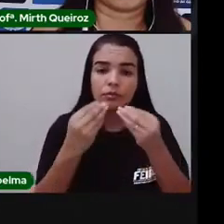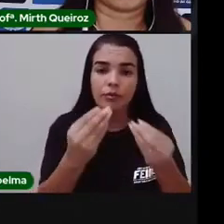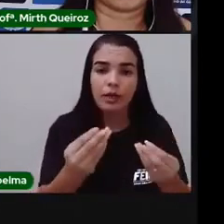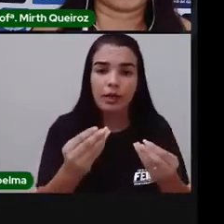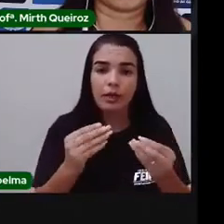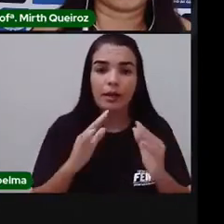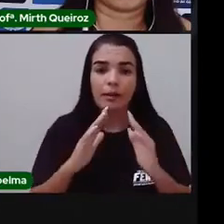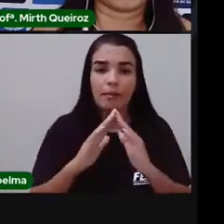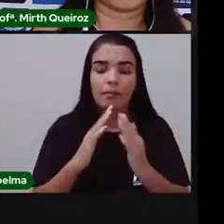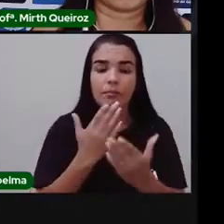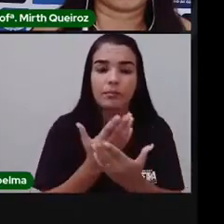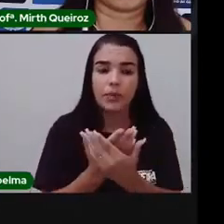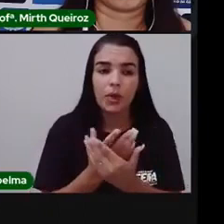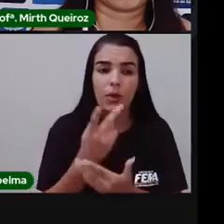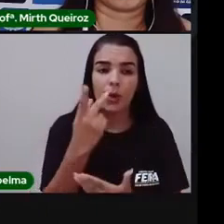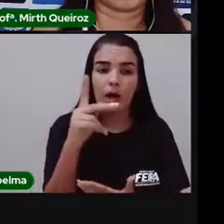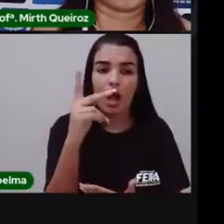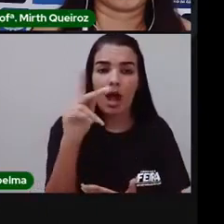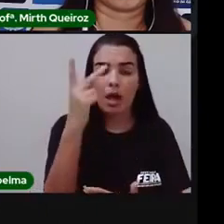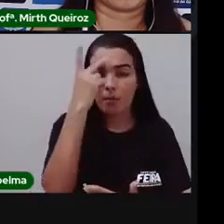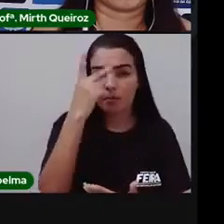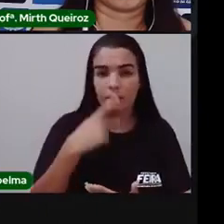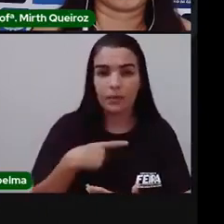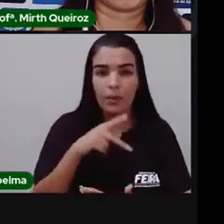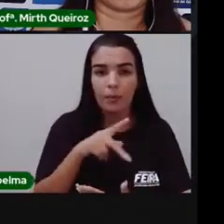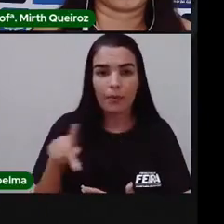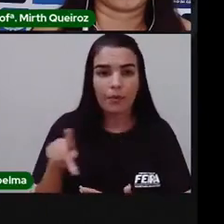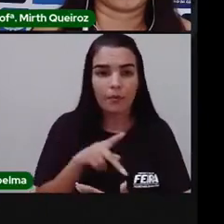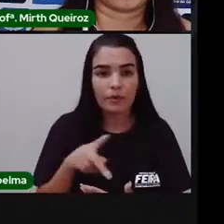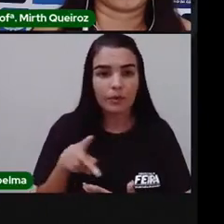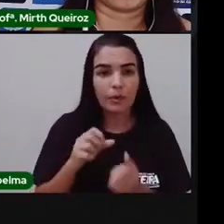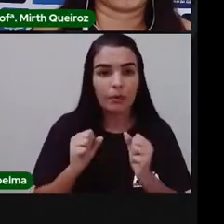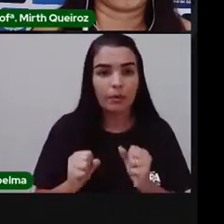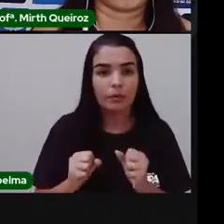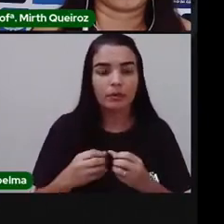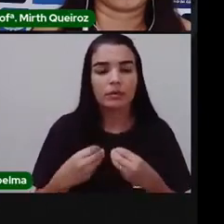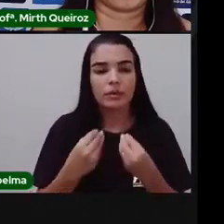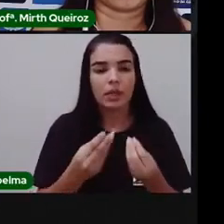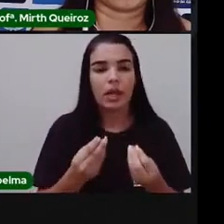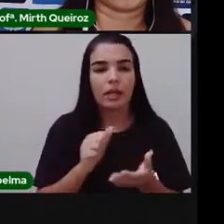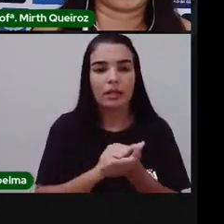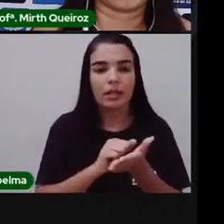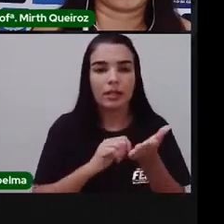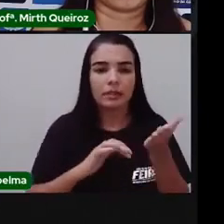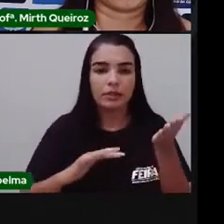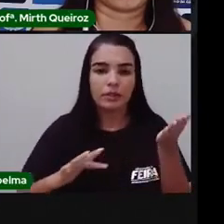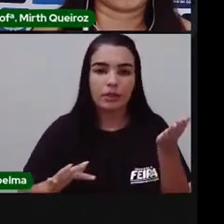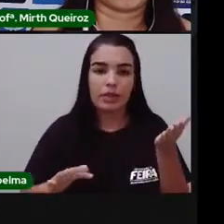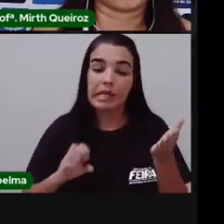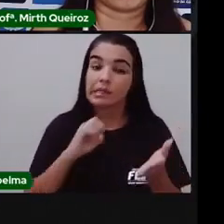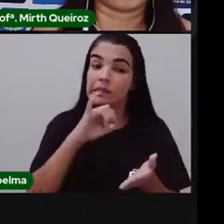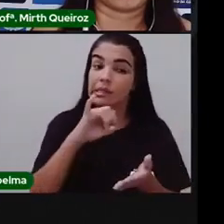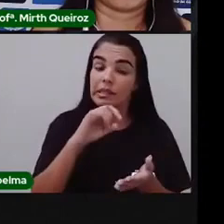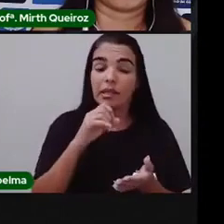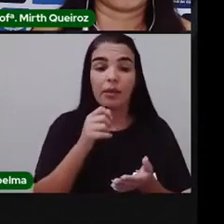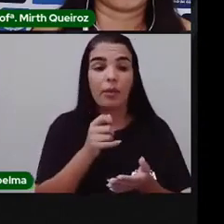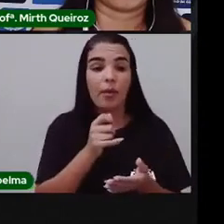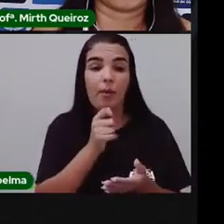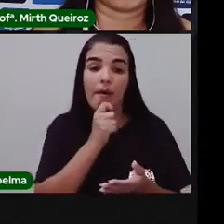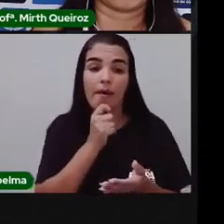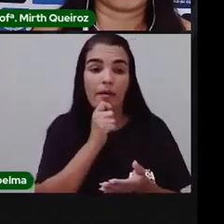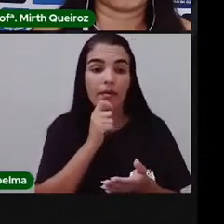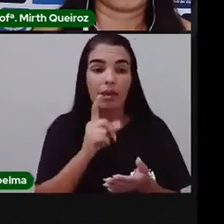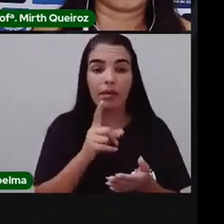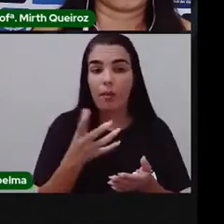professores de vocês, né? O tangrã junto com o bloco de atividade. Caso eles não tenham enviado, vocês não tenham recebido esse